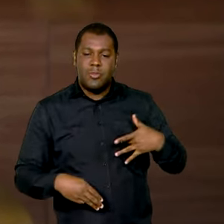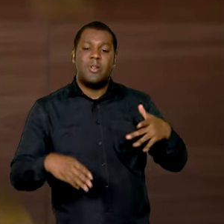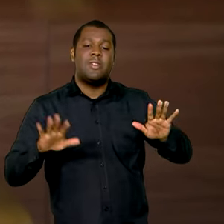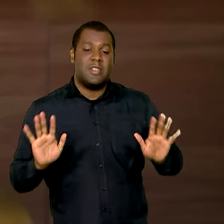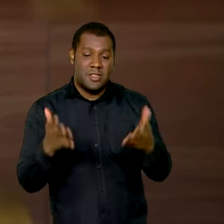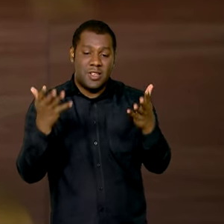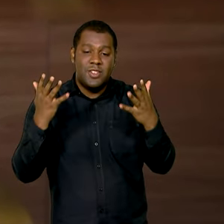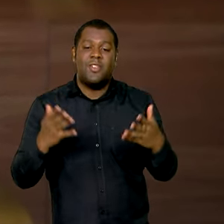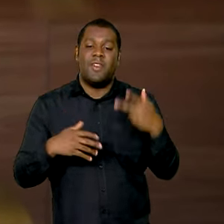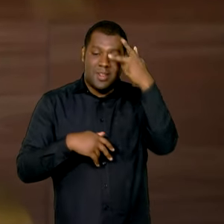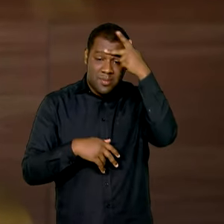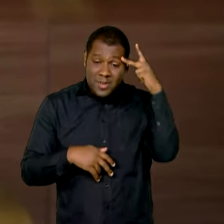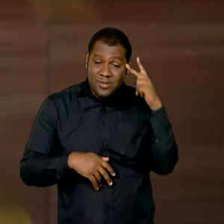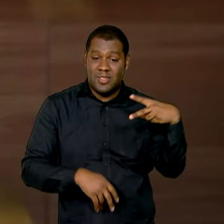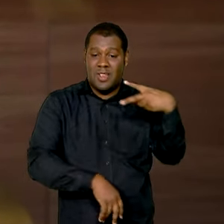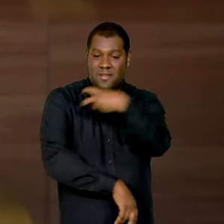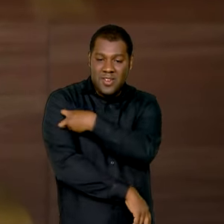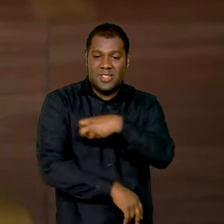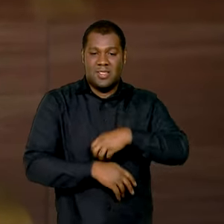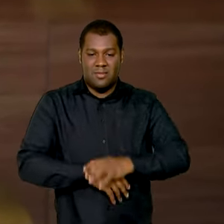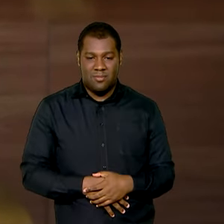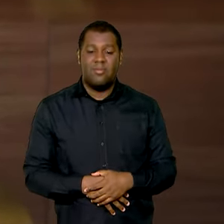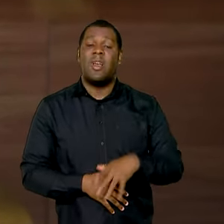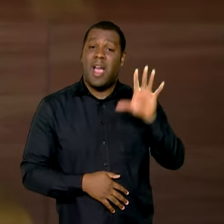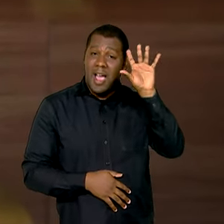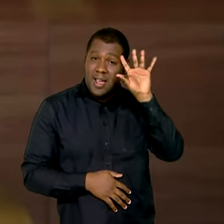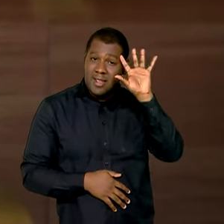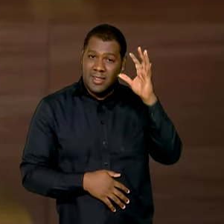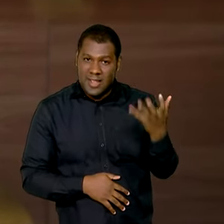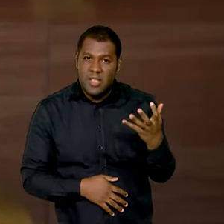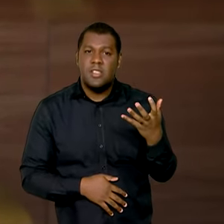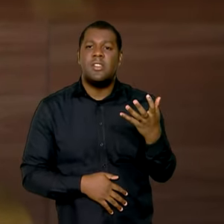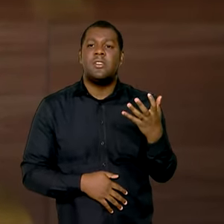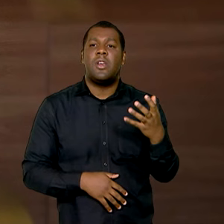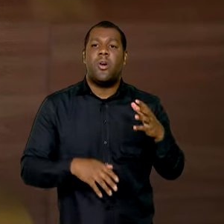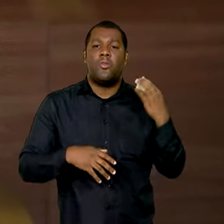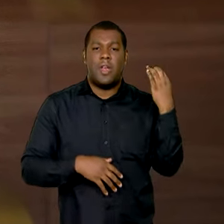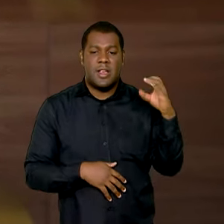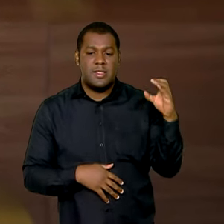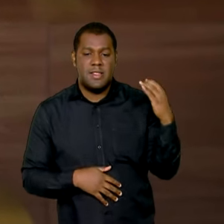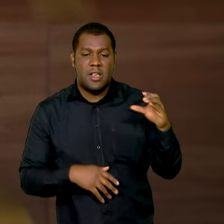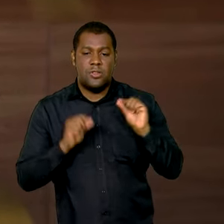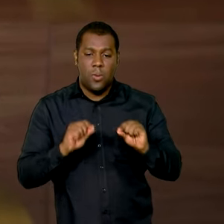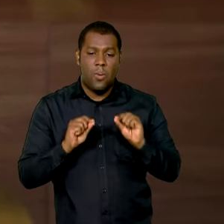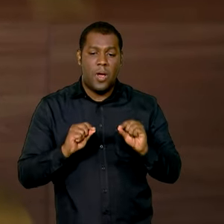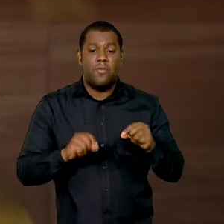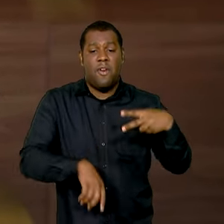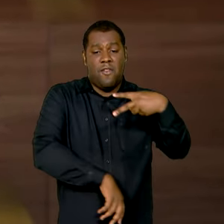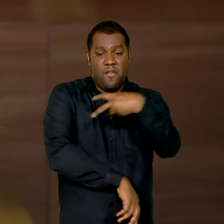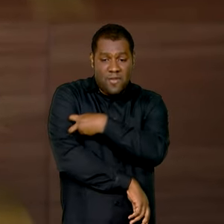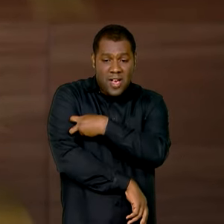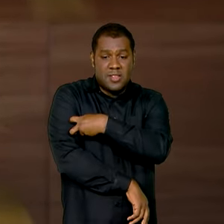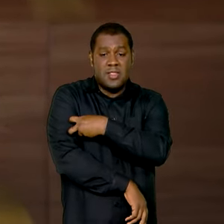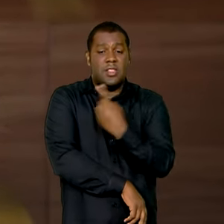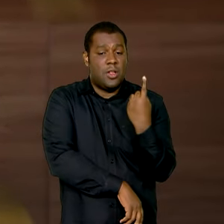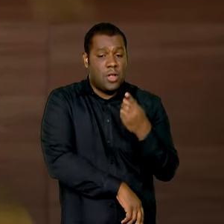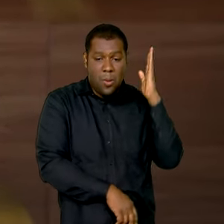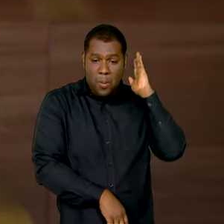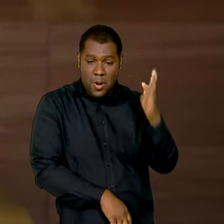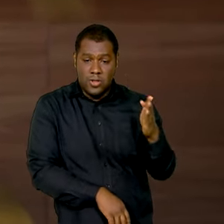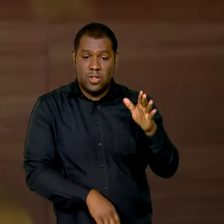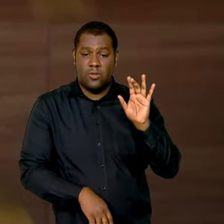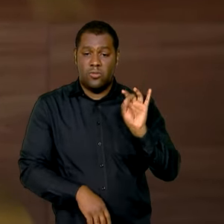uma dose de vacina foi uma decisão baseada em estudos científicos, conforme recomendação da